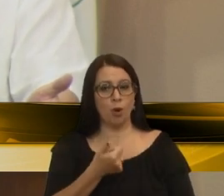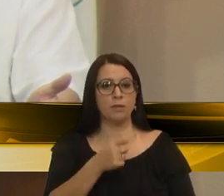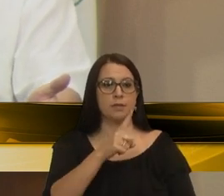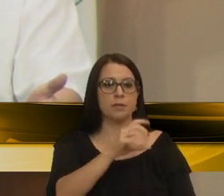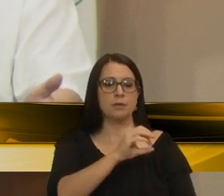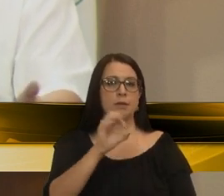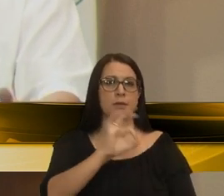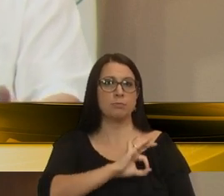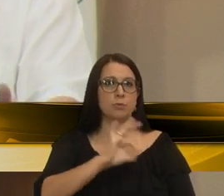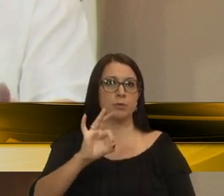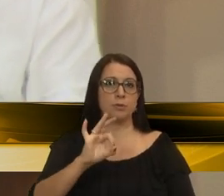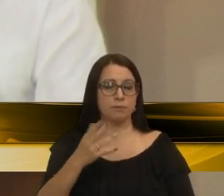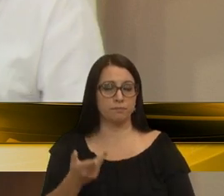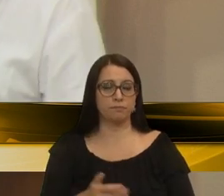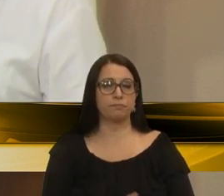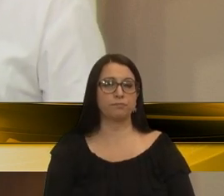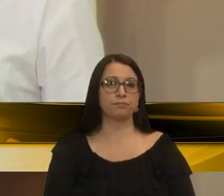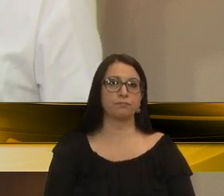zona de expansão urbana.